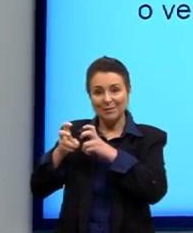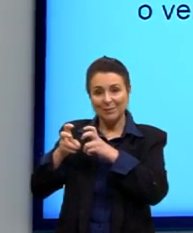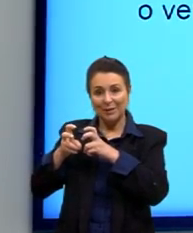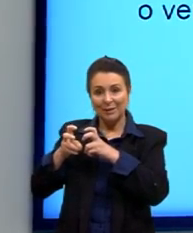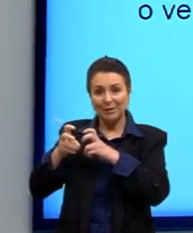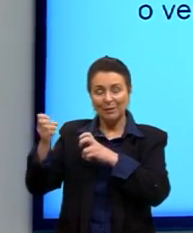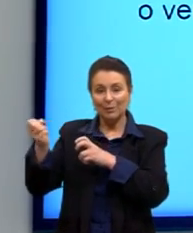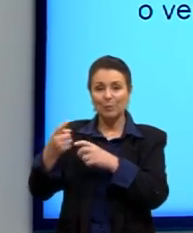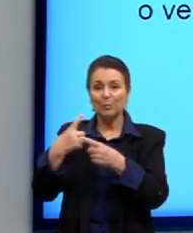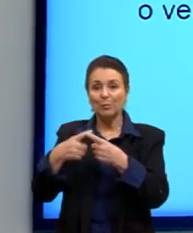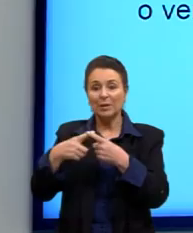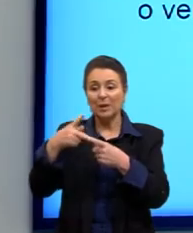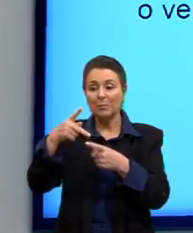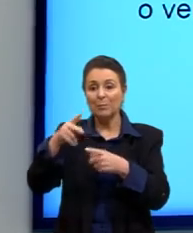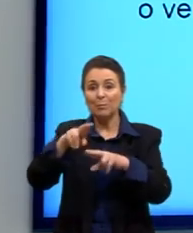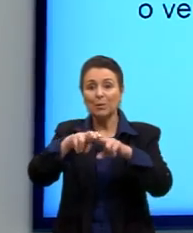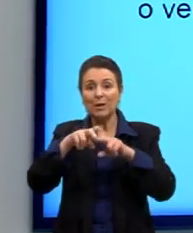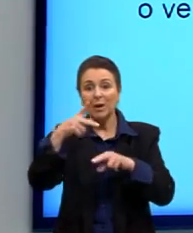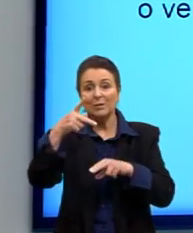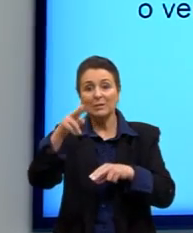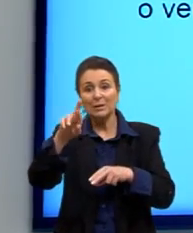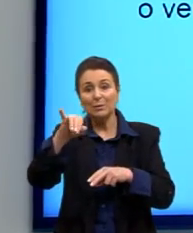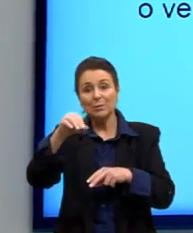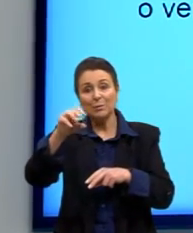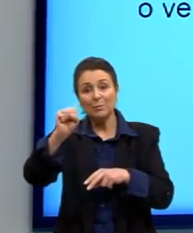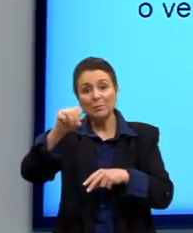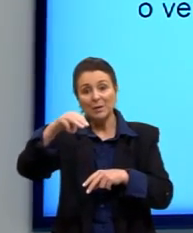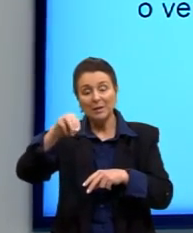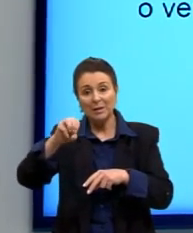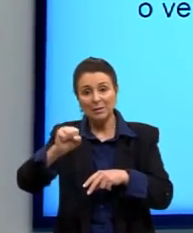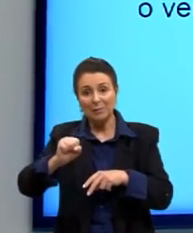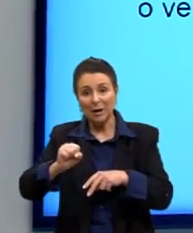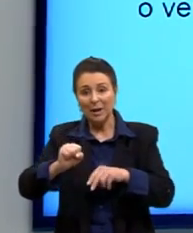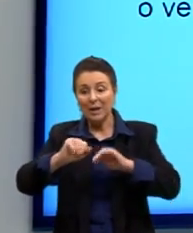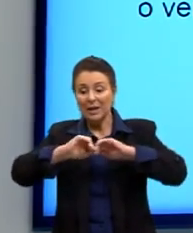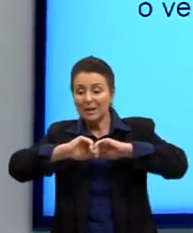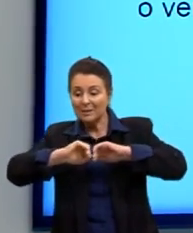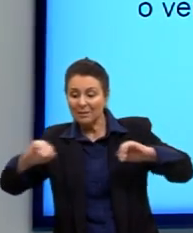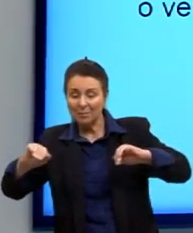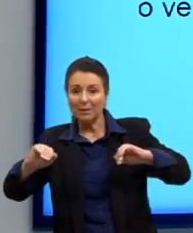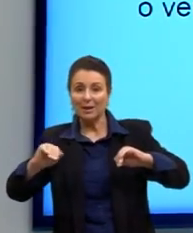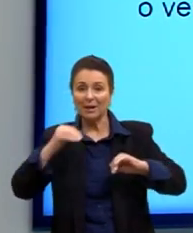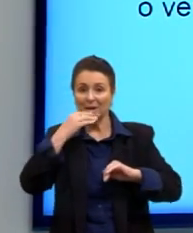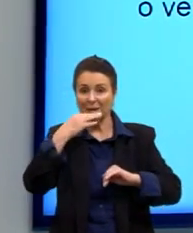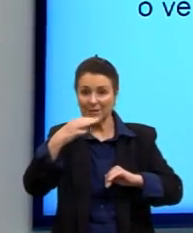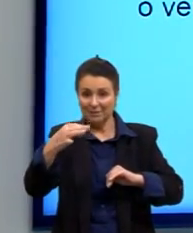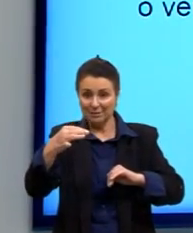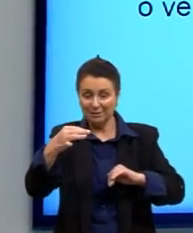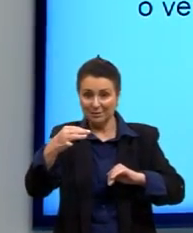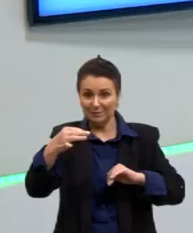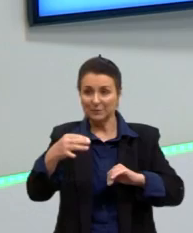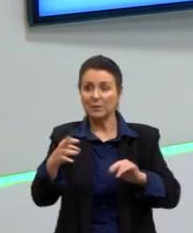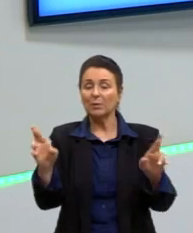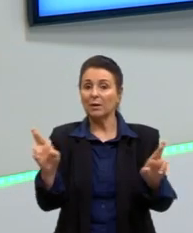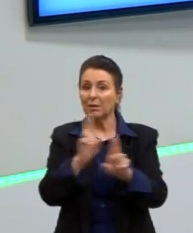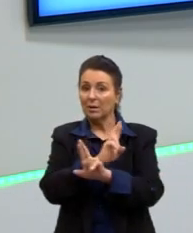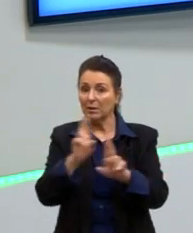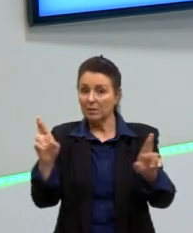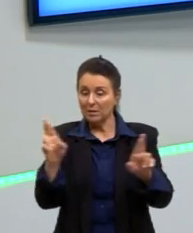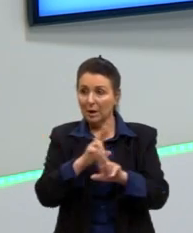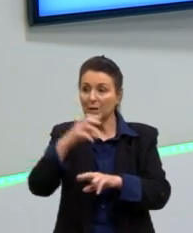prisma aqui, porque ele acaba separando as cores. Então, tudo que a gente observa está relacionado diretamente com a